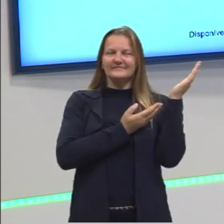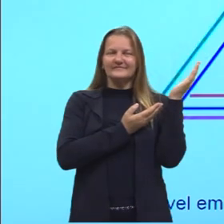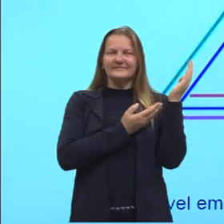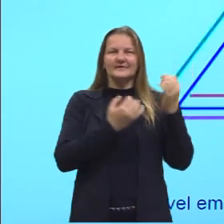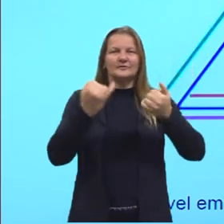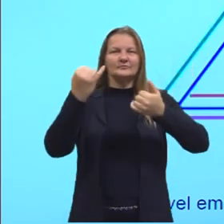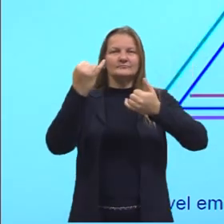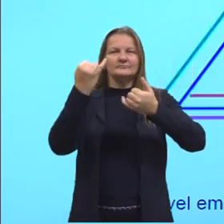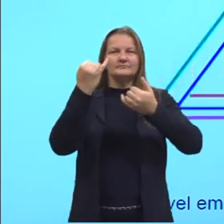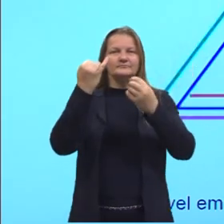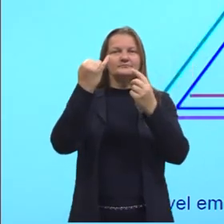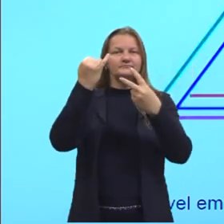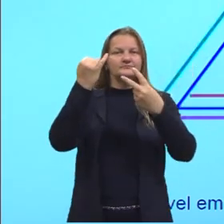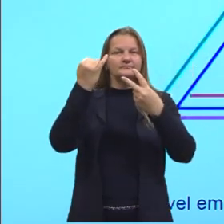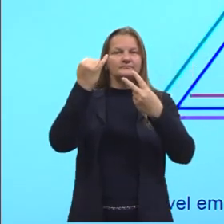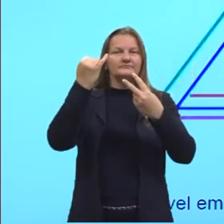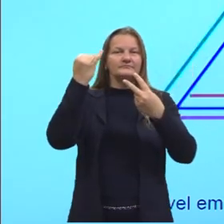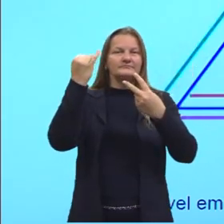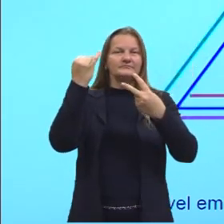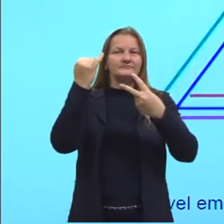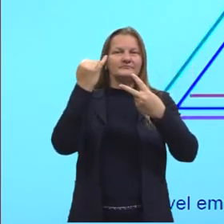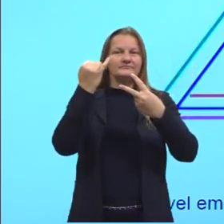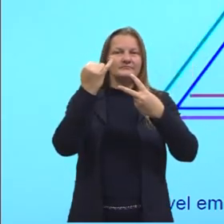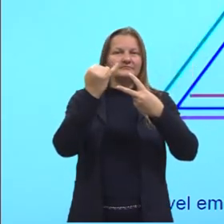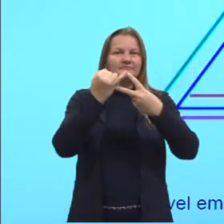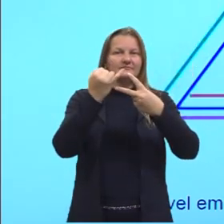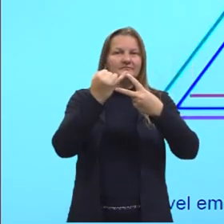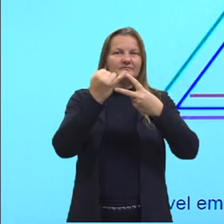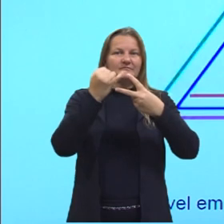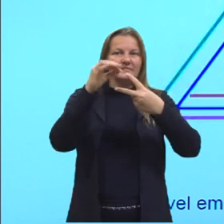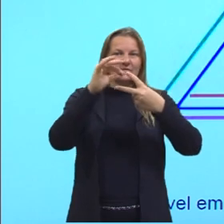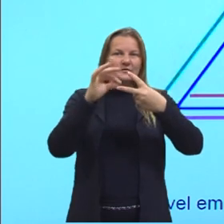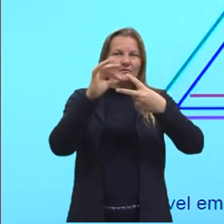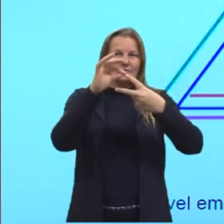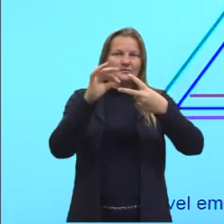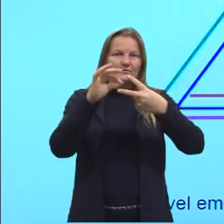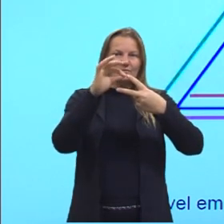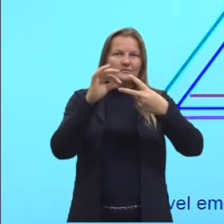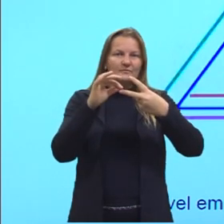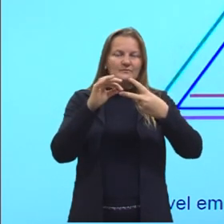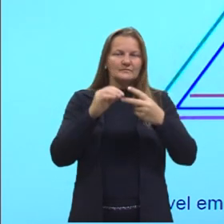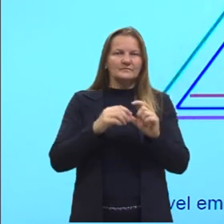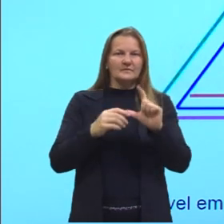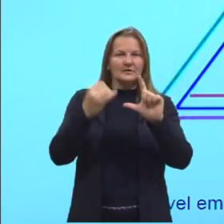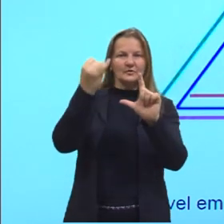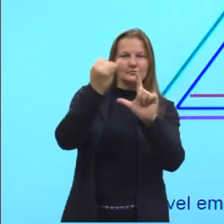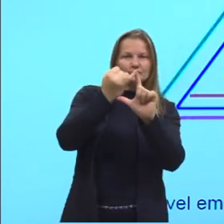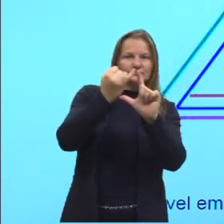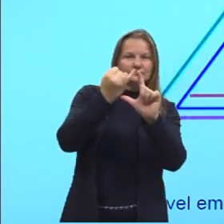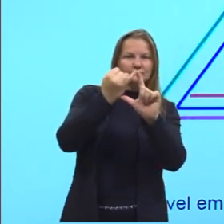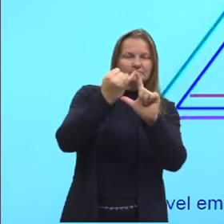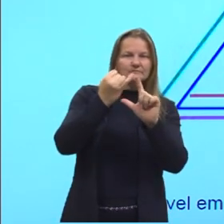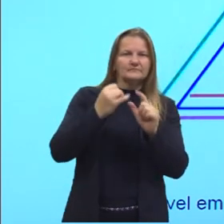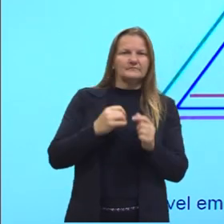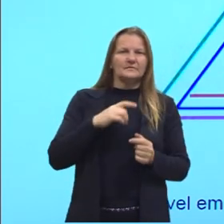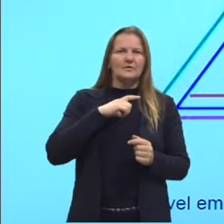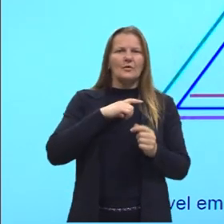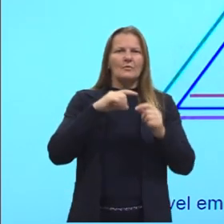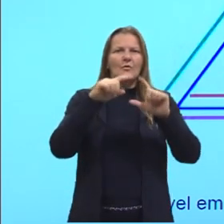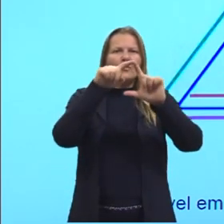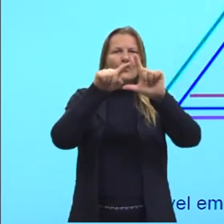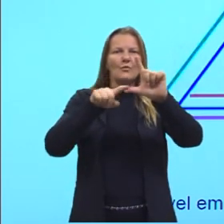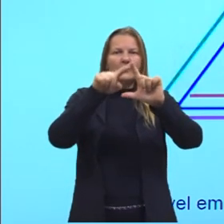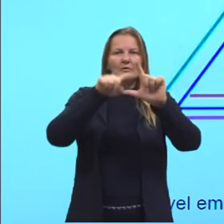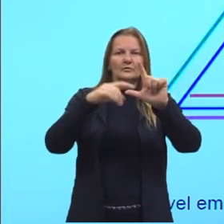hipotenusa e catetos, que nós já estudamos. Hipotenusa então, o lado oposto ao ângulo de 90